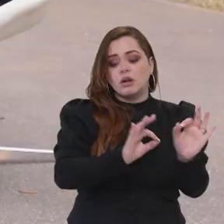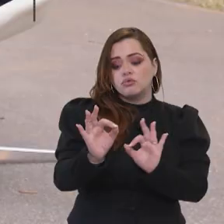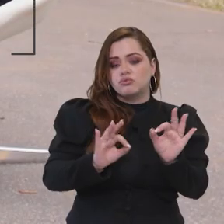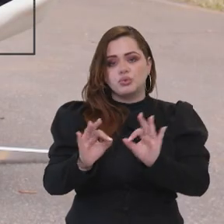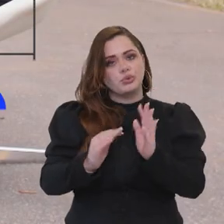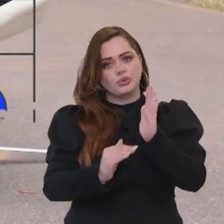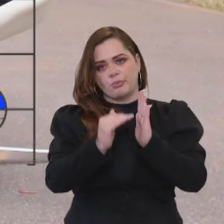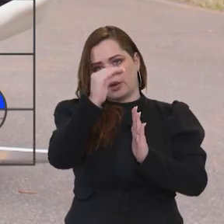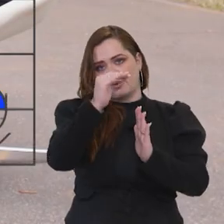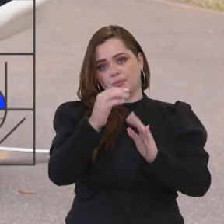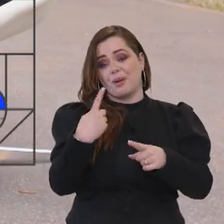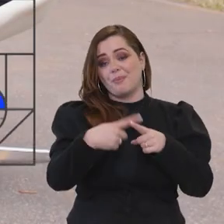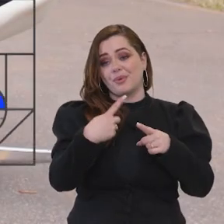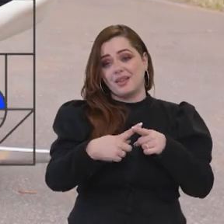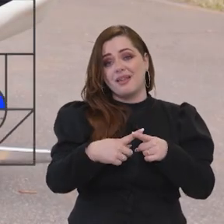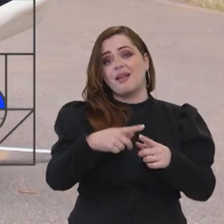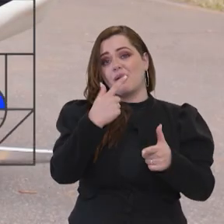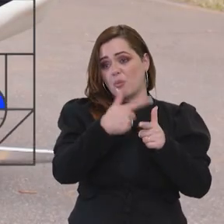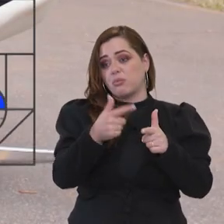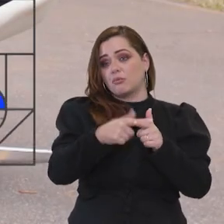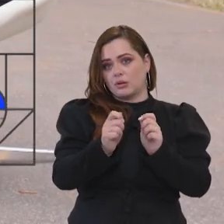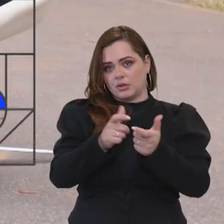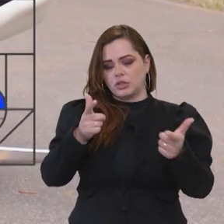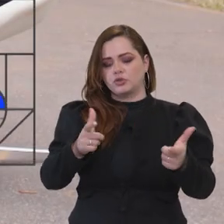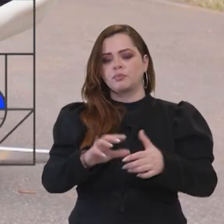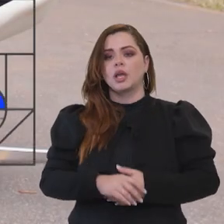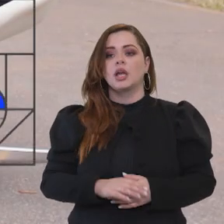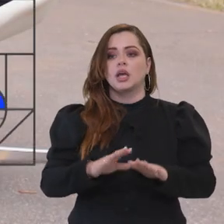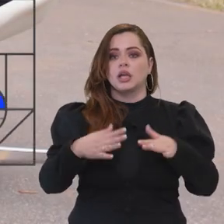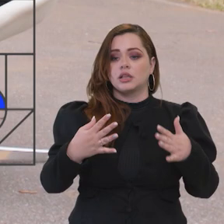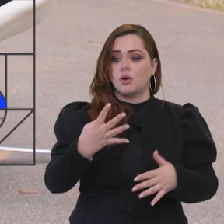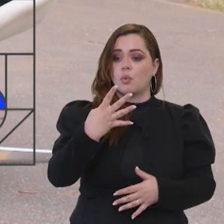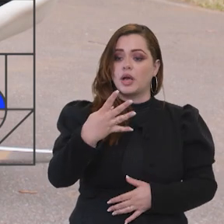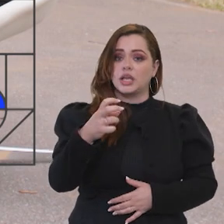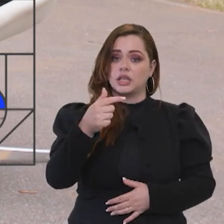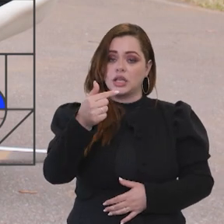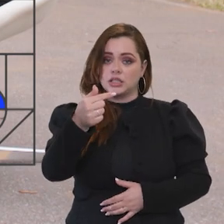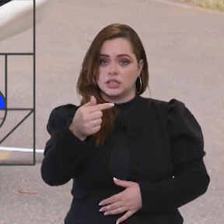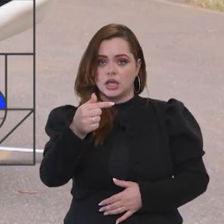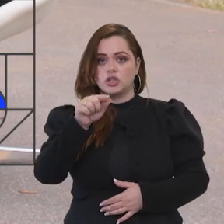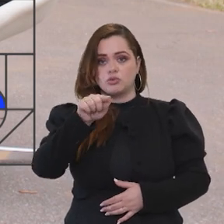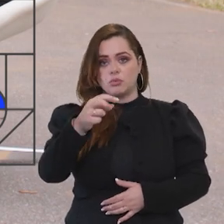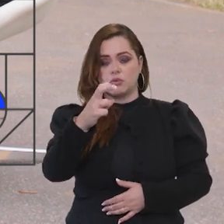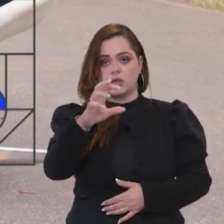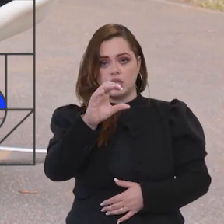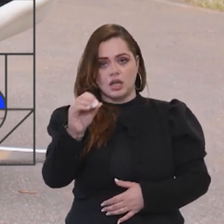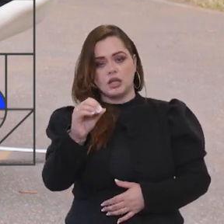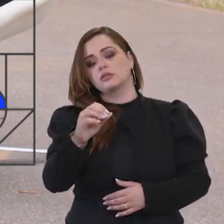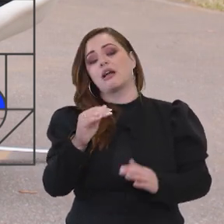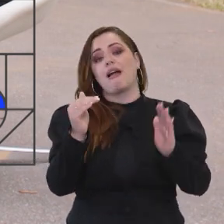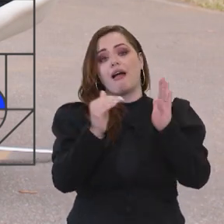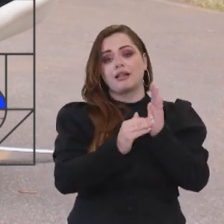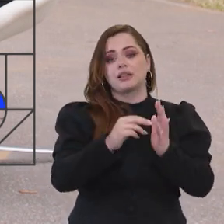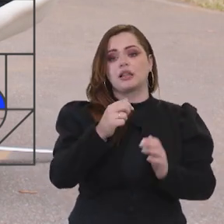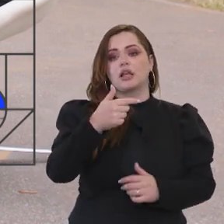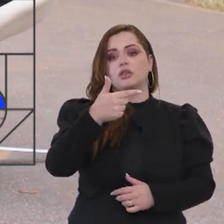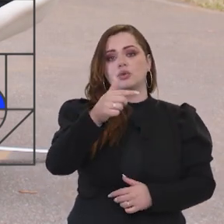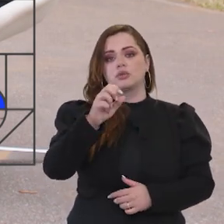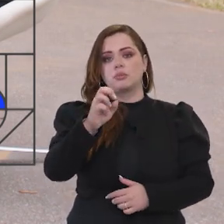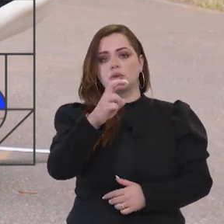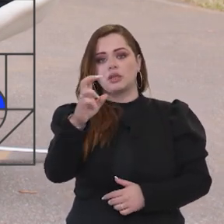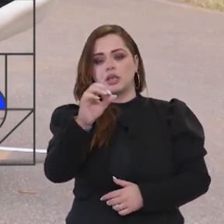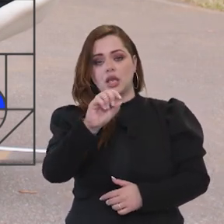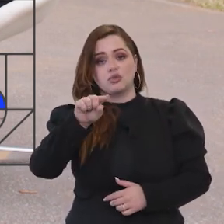ajuste maior na questão da entrada. E, com isso, nós ampliamos a entrada de 47.500 para um limite de 55 mil reais.